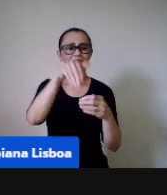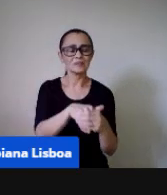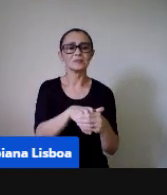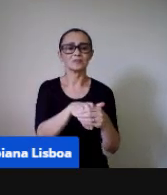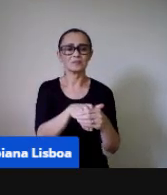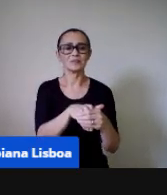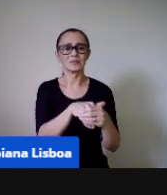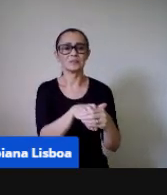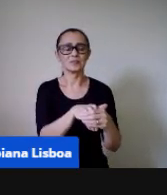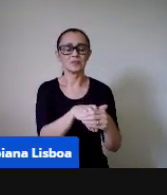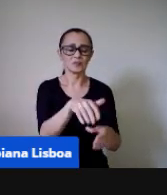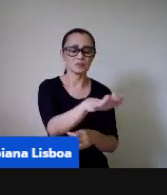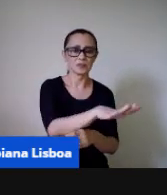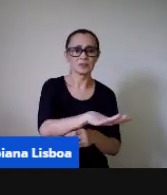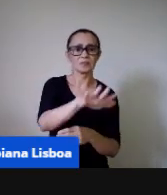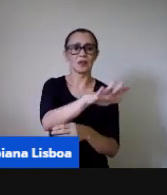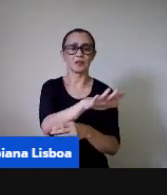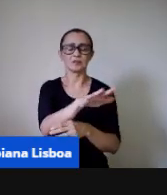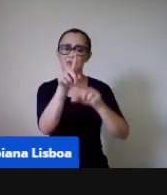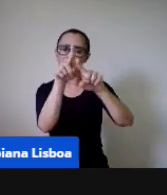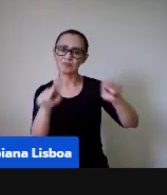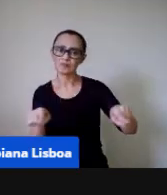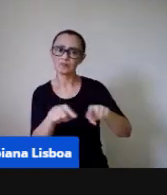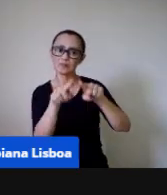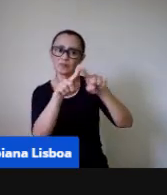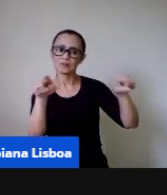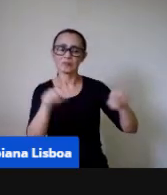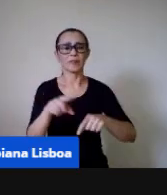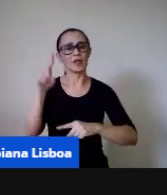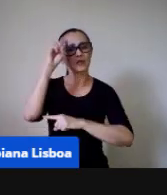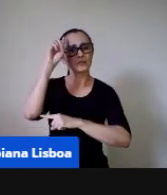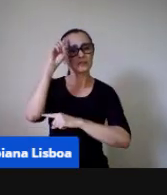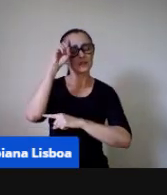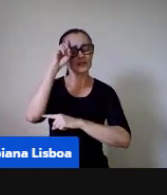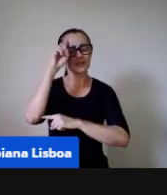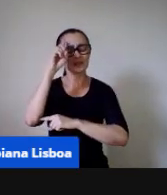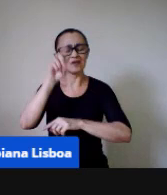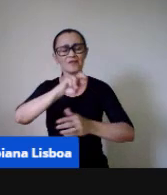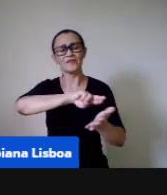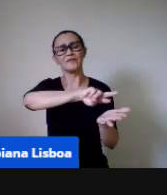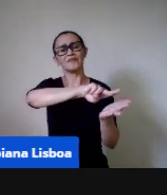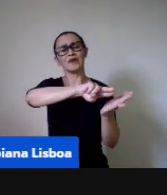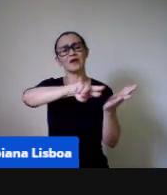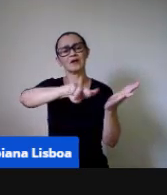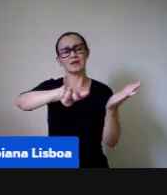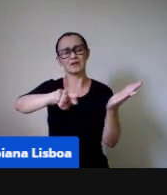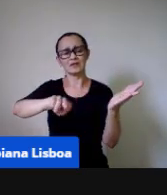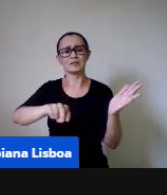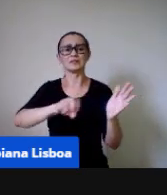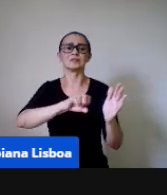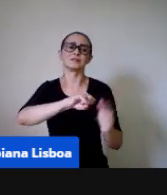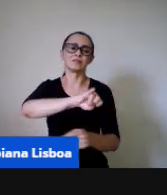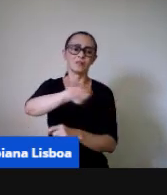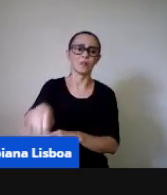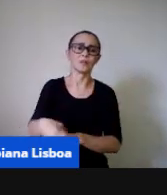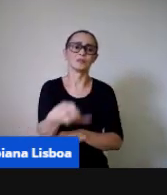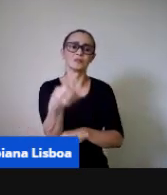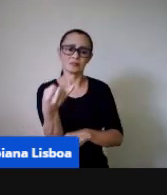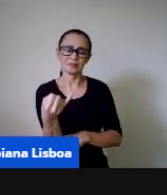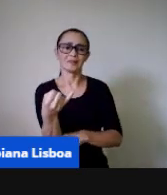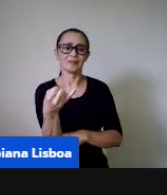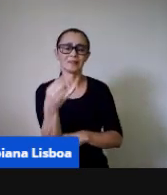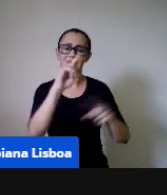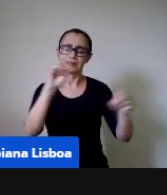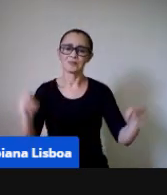Então, no cotidiano, existe uma série de problemas que envolvem os conhecimentos espaciais, que